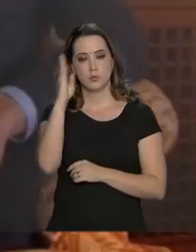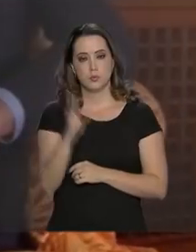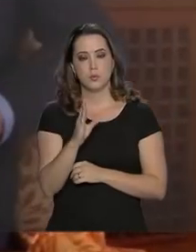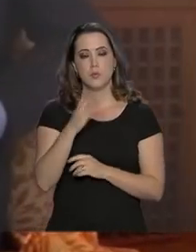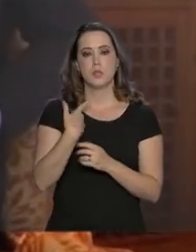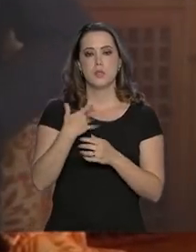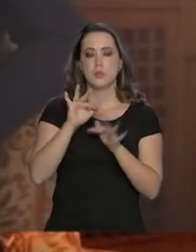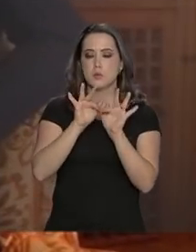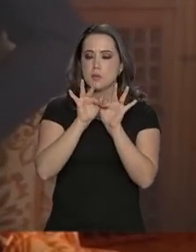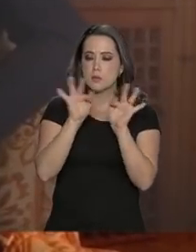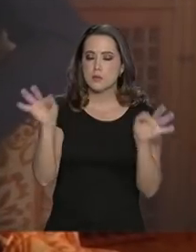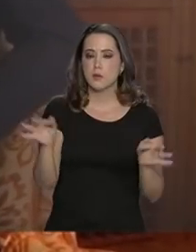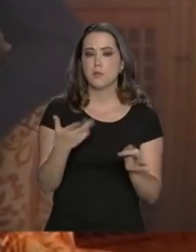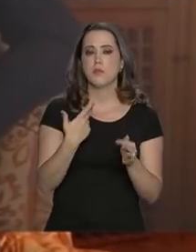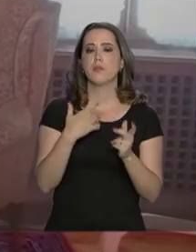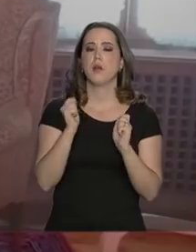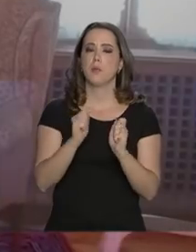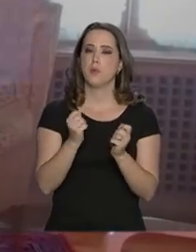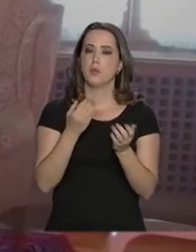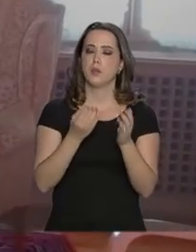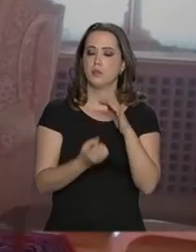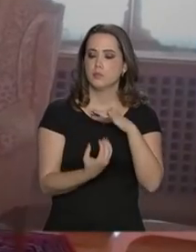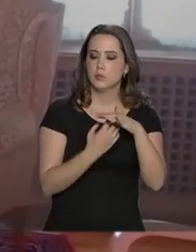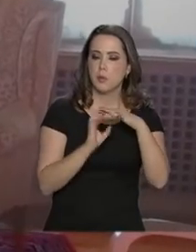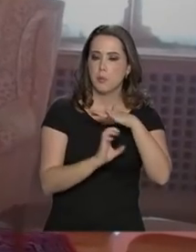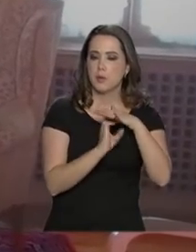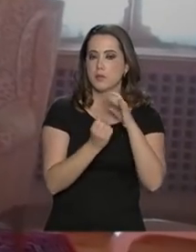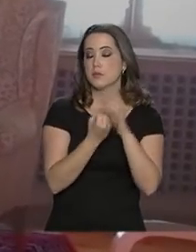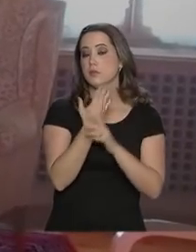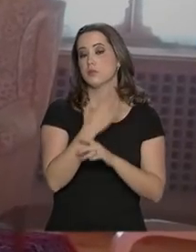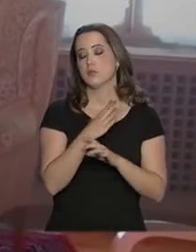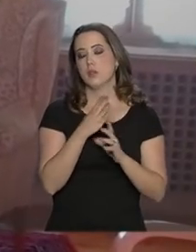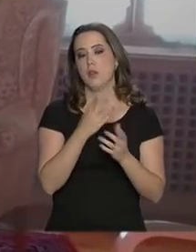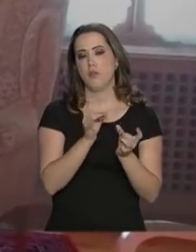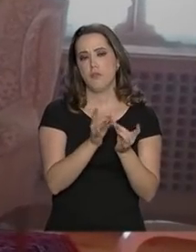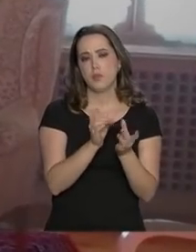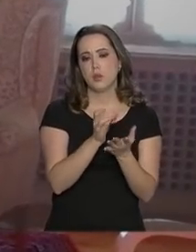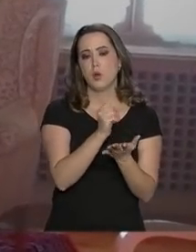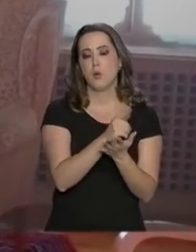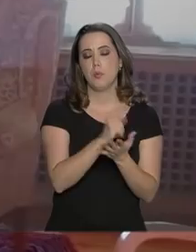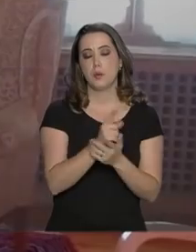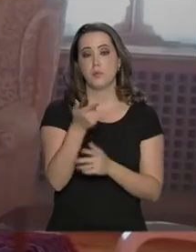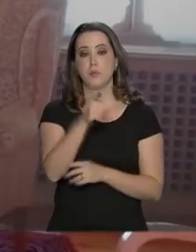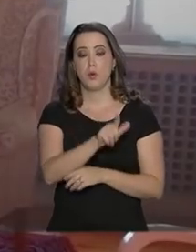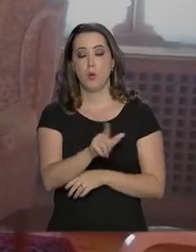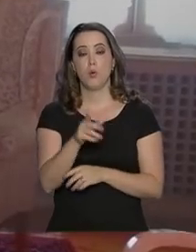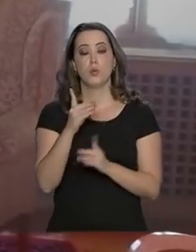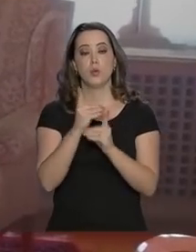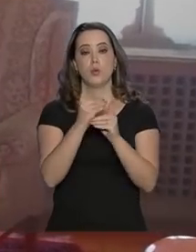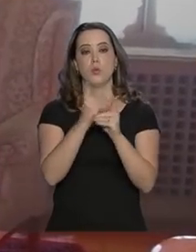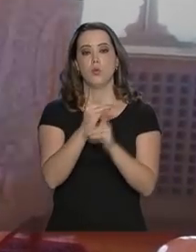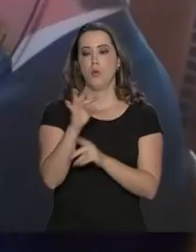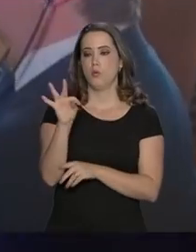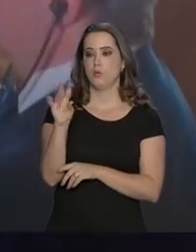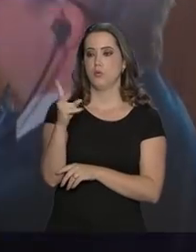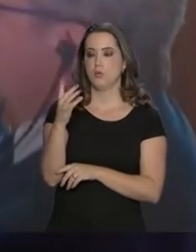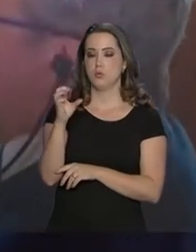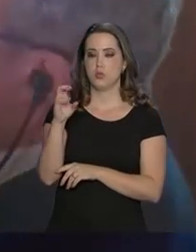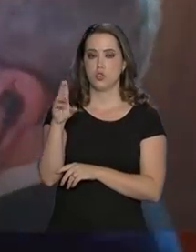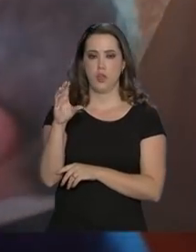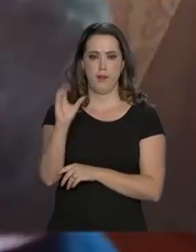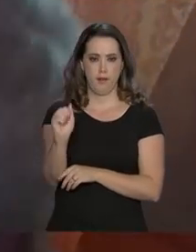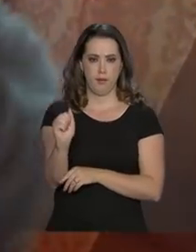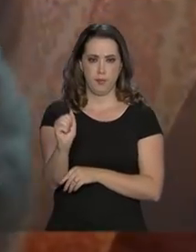descomplicado para fazer negócios. Outra reunião foi com o primeiro-ministro da República Tcheca, Andrei Babis. O presidente